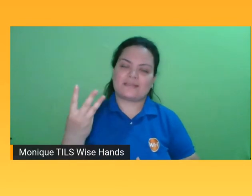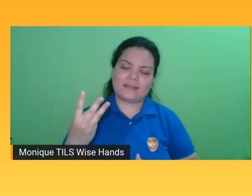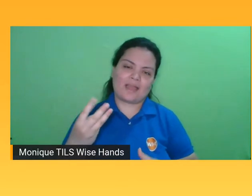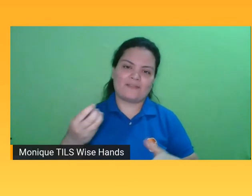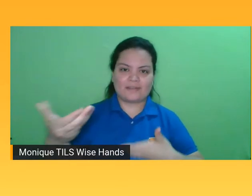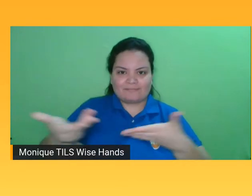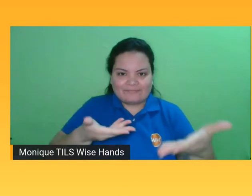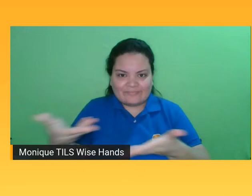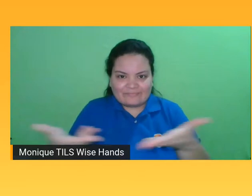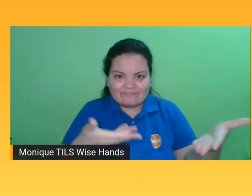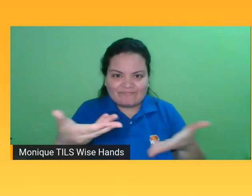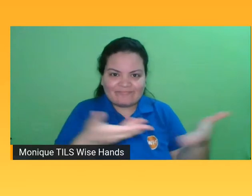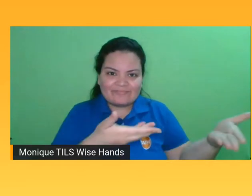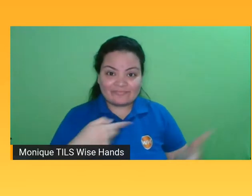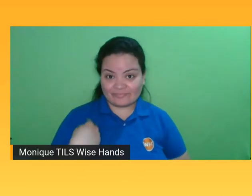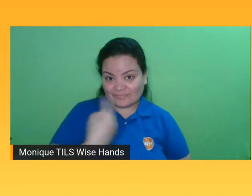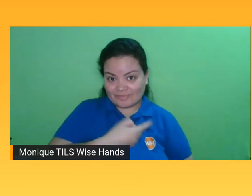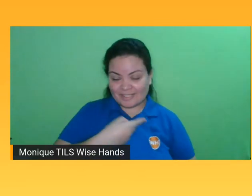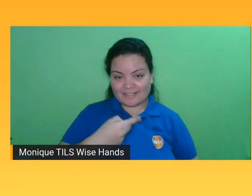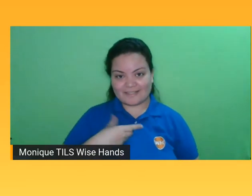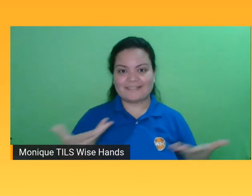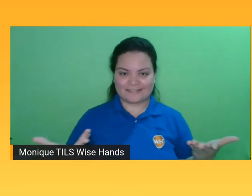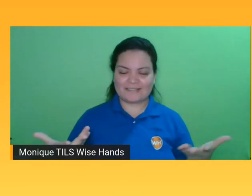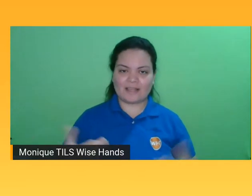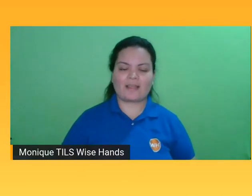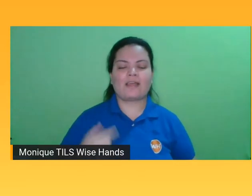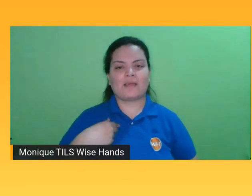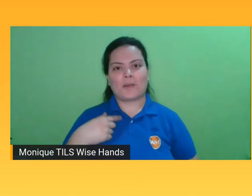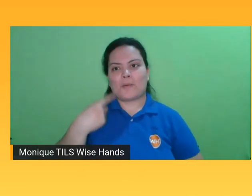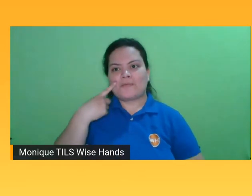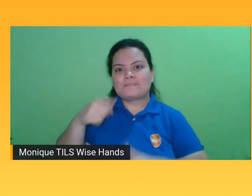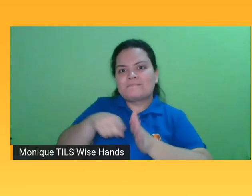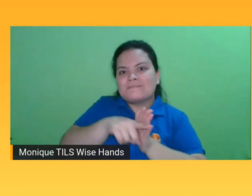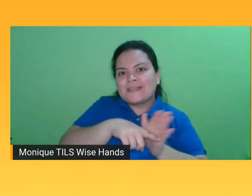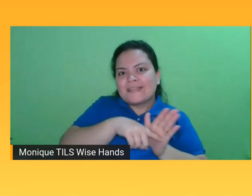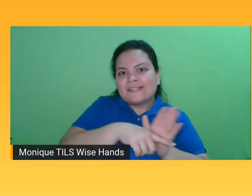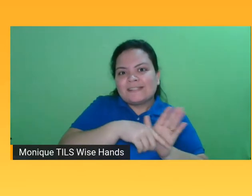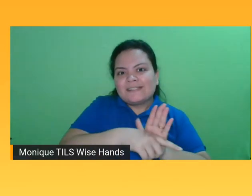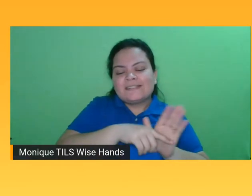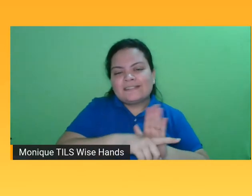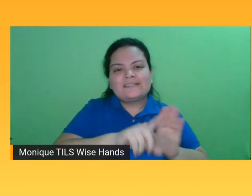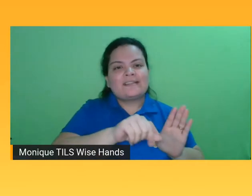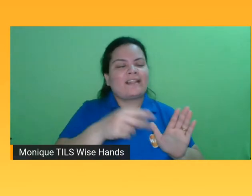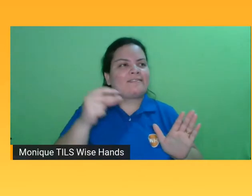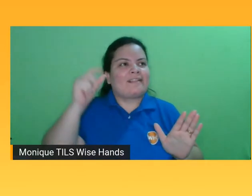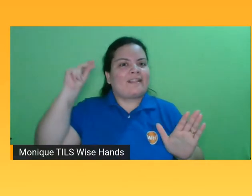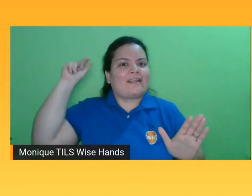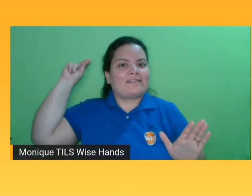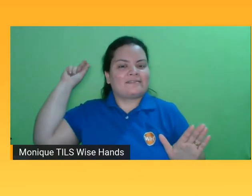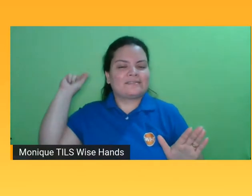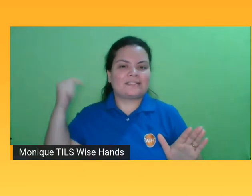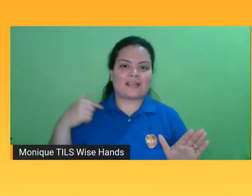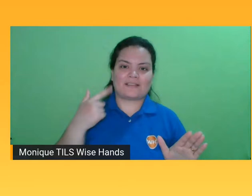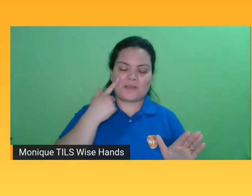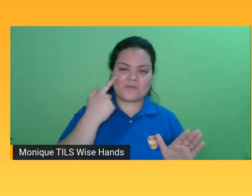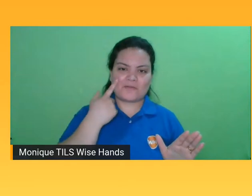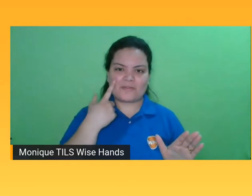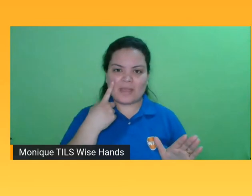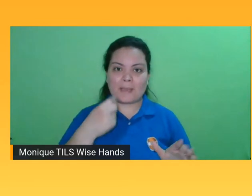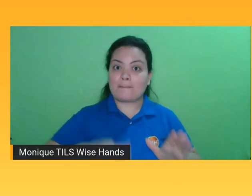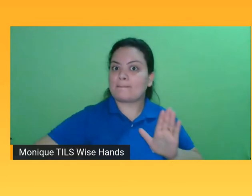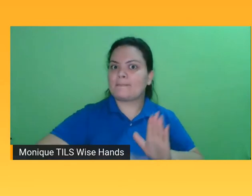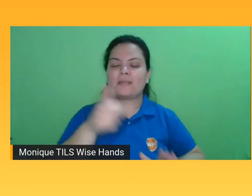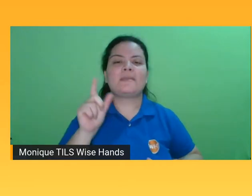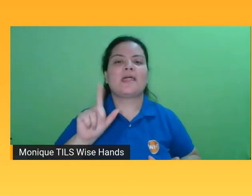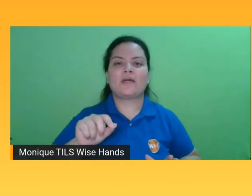uma busca histórica, a primeira mesa redonda foi uma mesa redonda presencial, que aconteceu em abril de 2019, e o